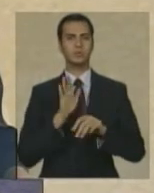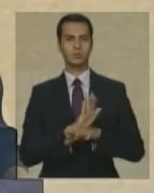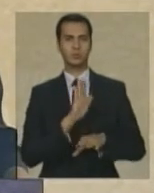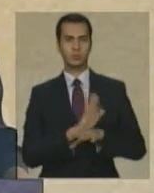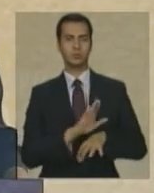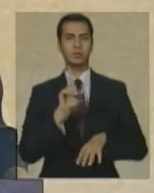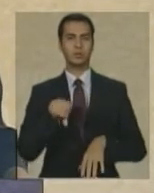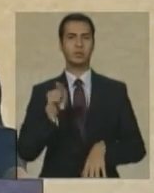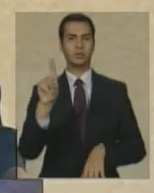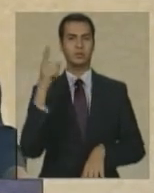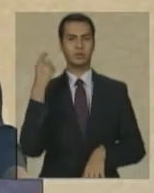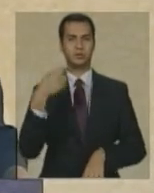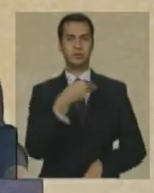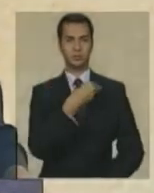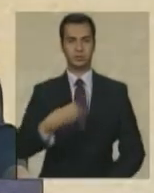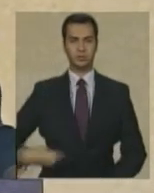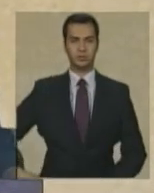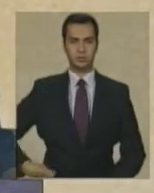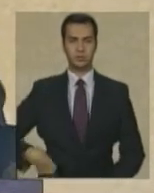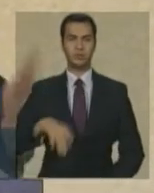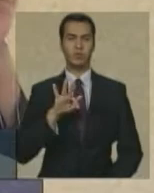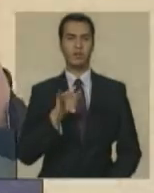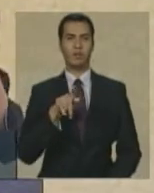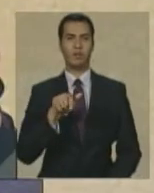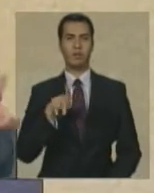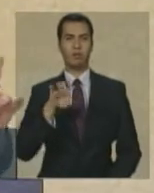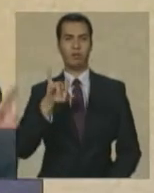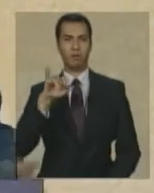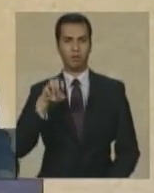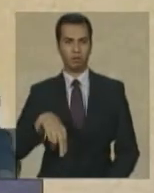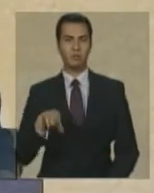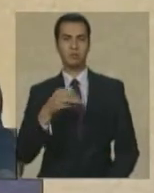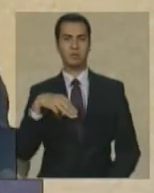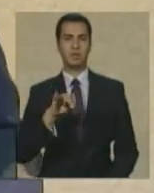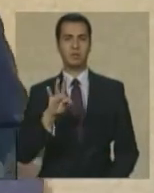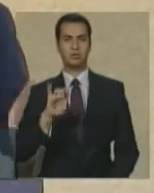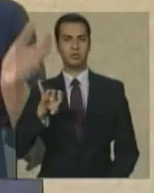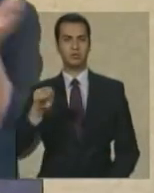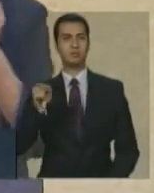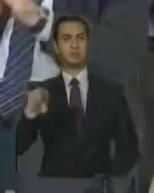ex-ministro Franklin Martins para as duas leis